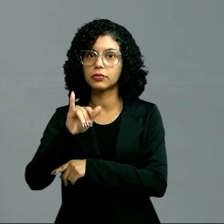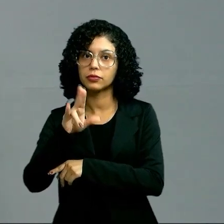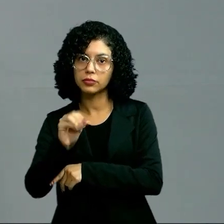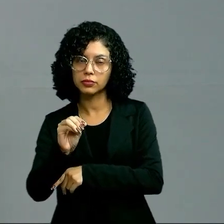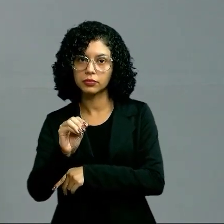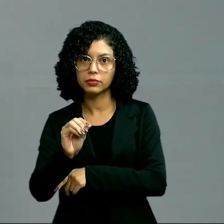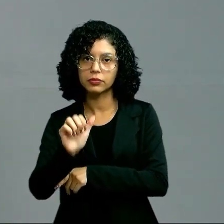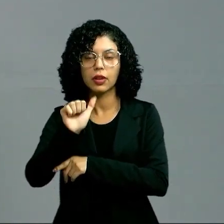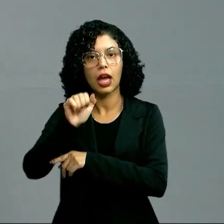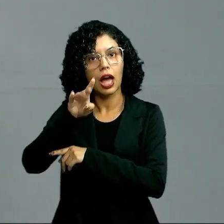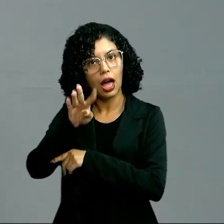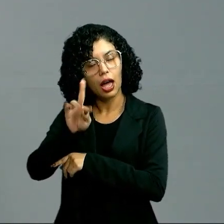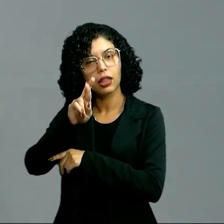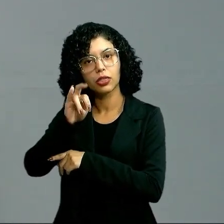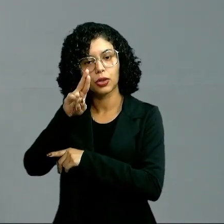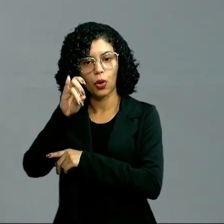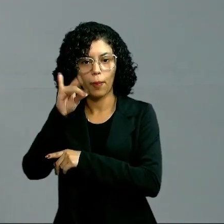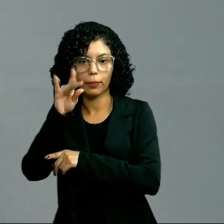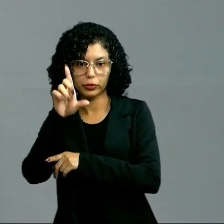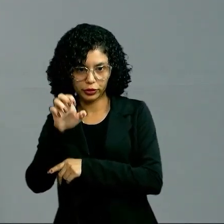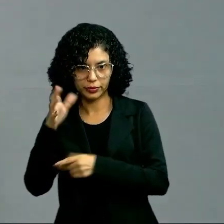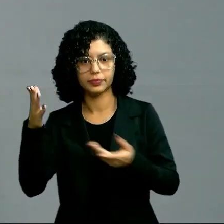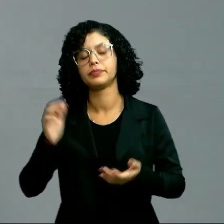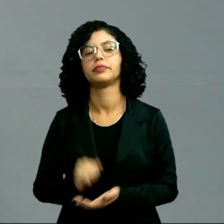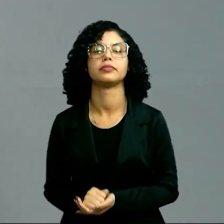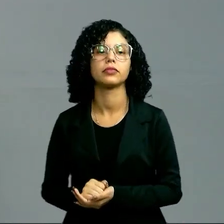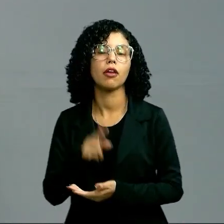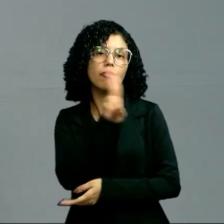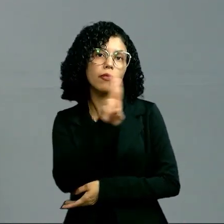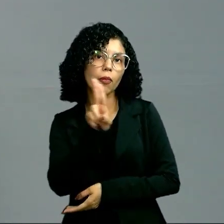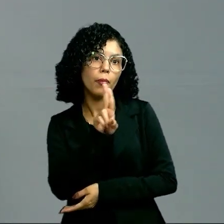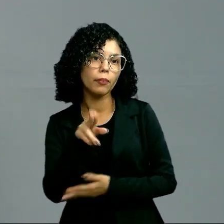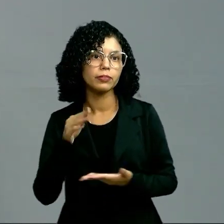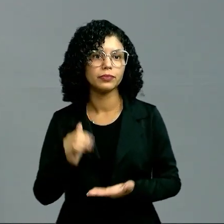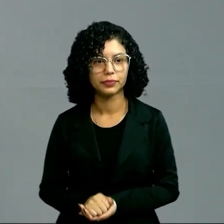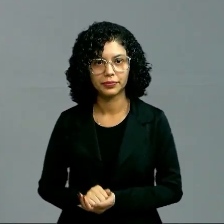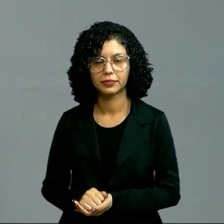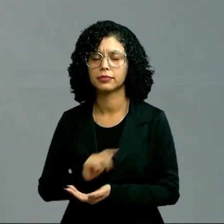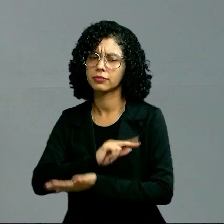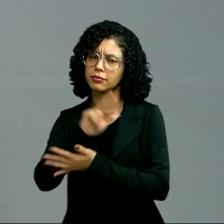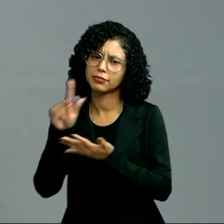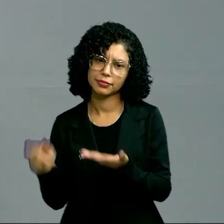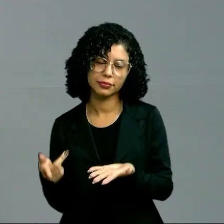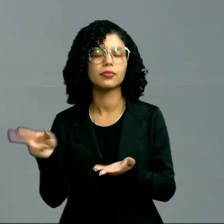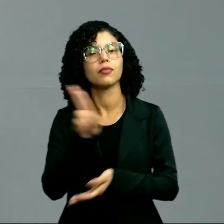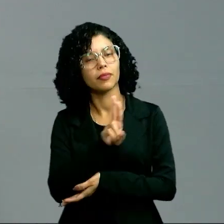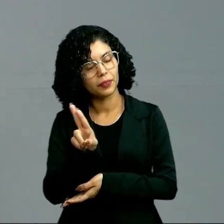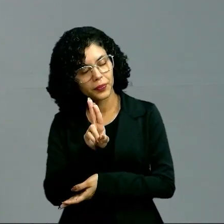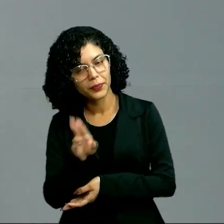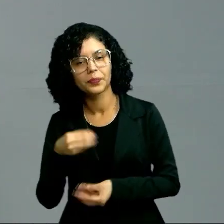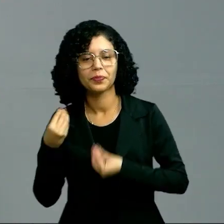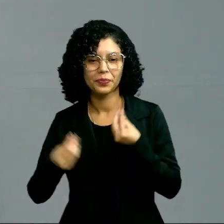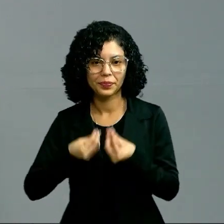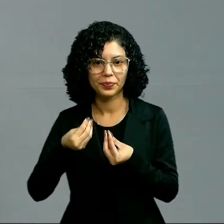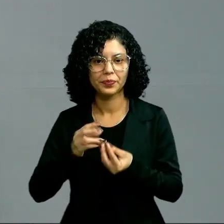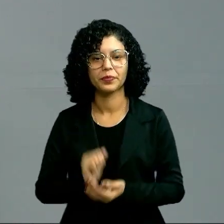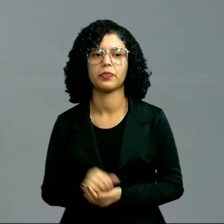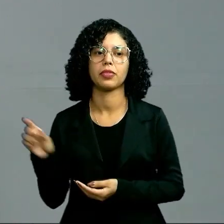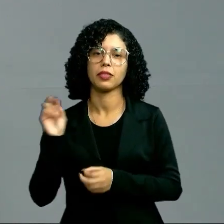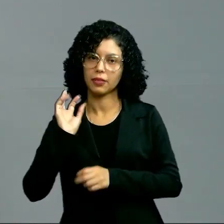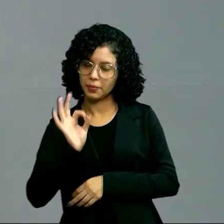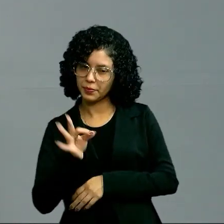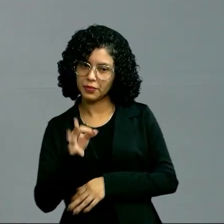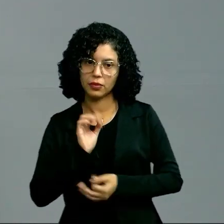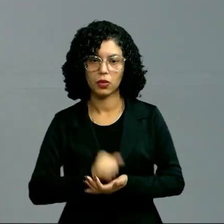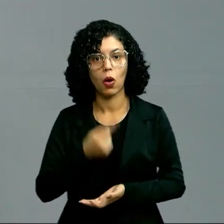filo artrópada. A gente vai falar mais sobre os artrópodes, que é assim que é comumente chamado, tá